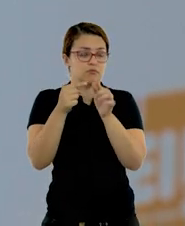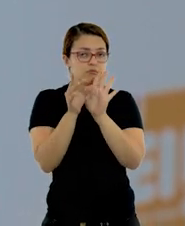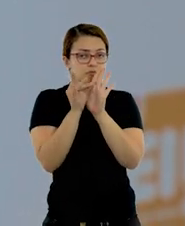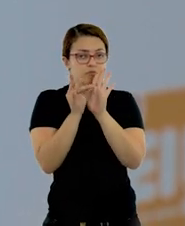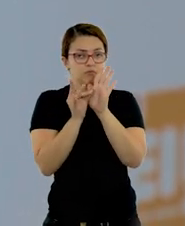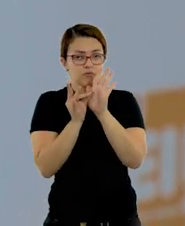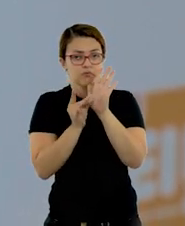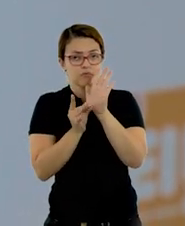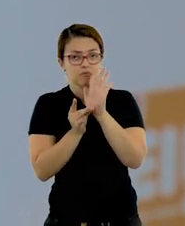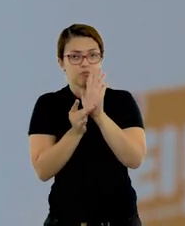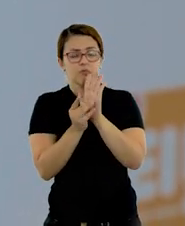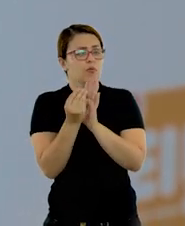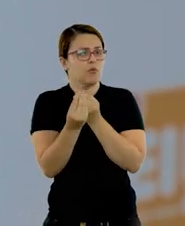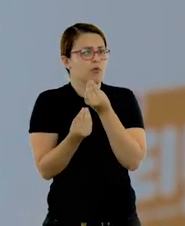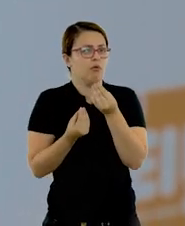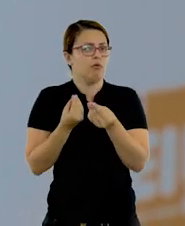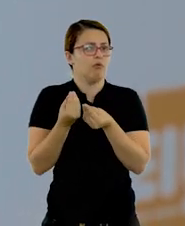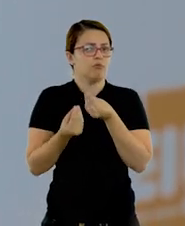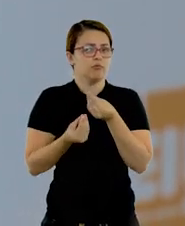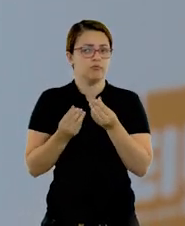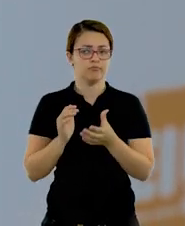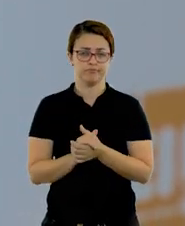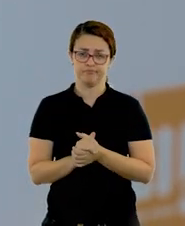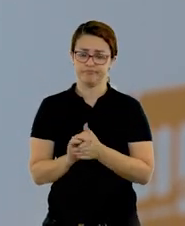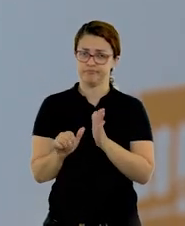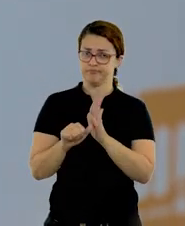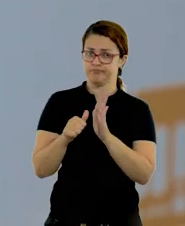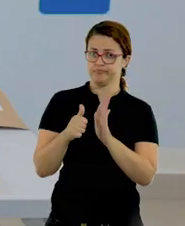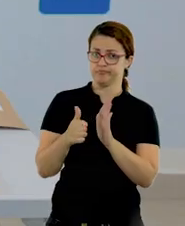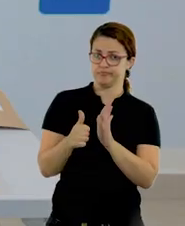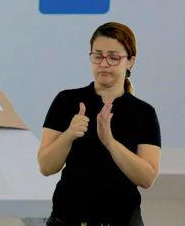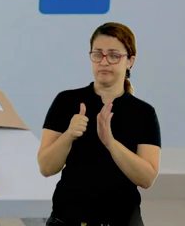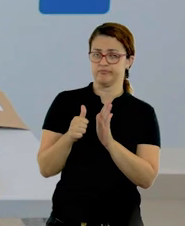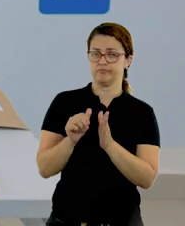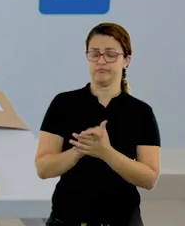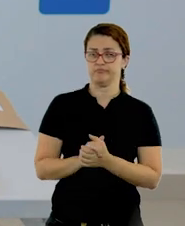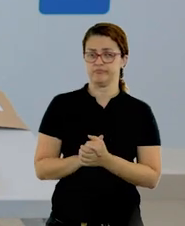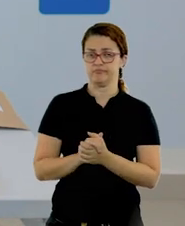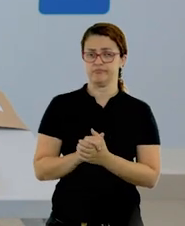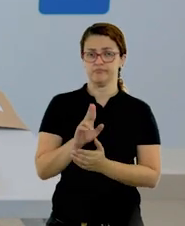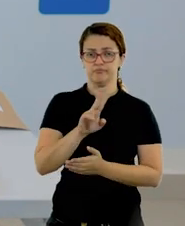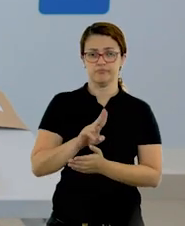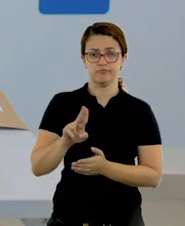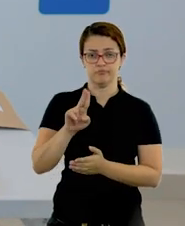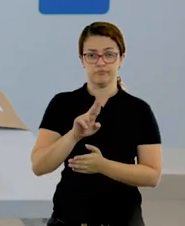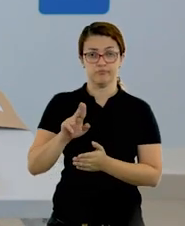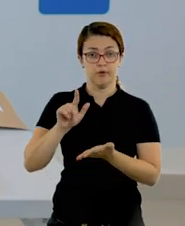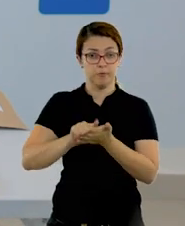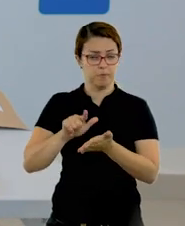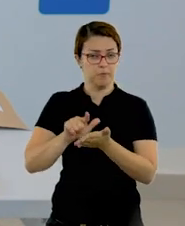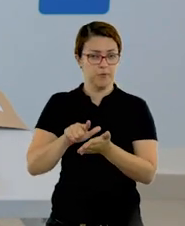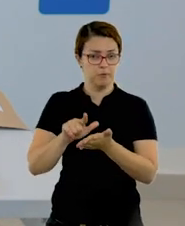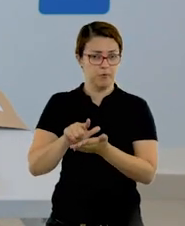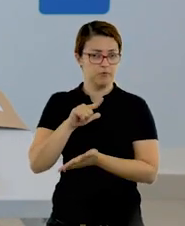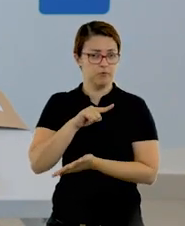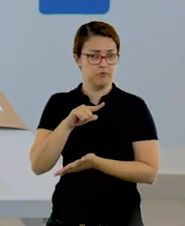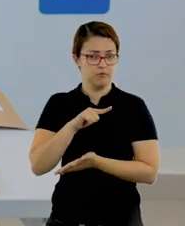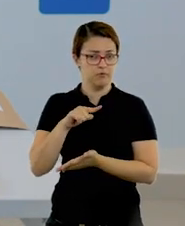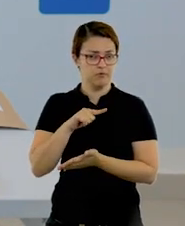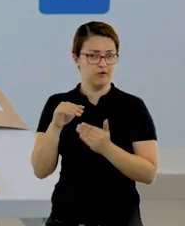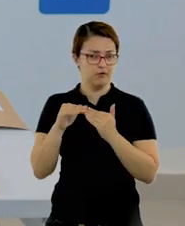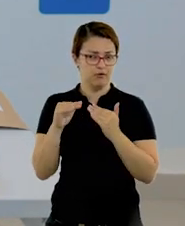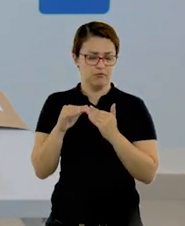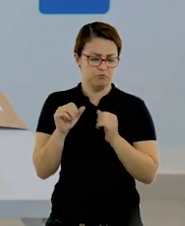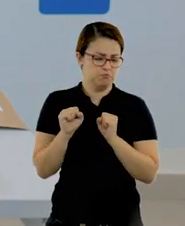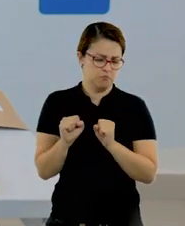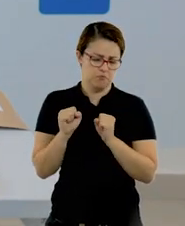A partir dos anéis. Vocês vão usar o papel que vocês têm em casa, que